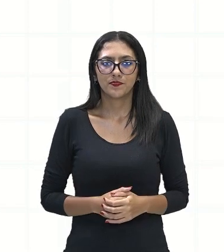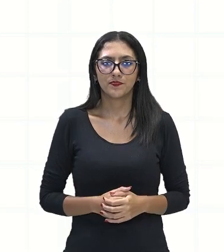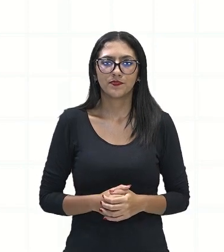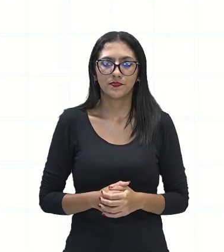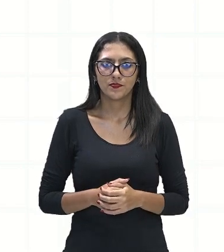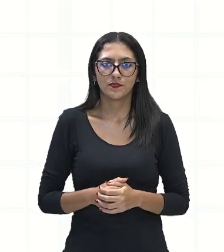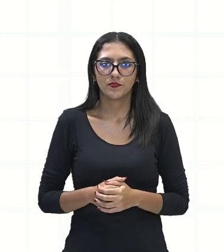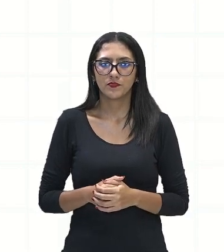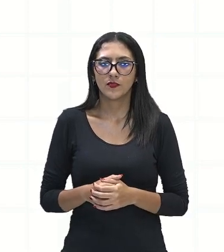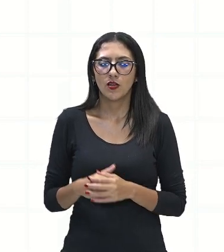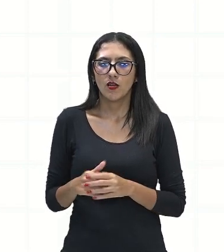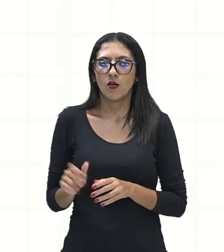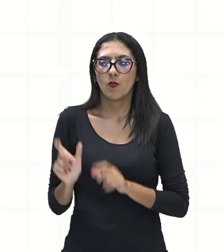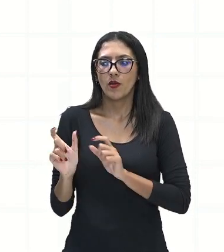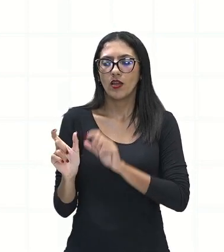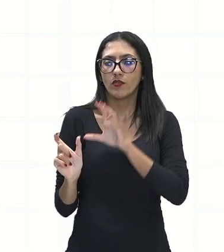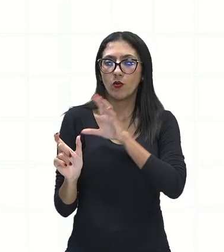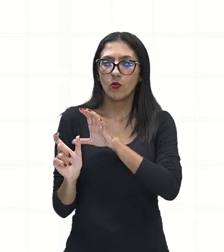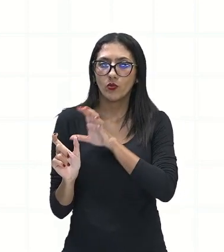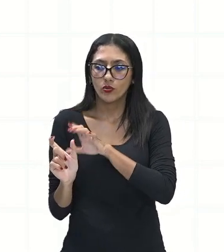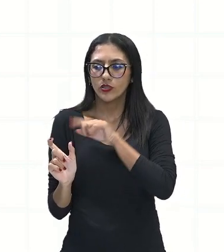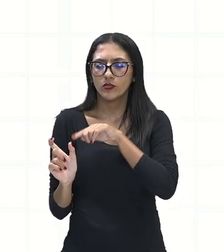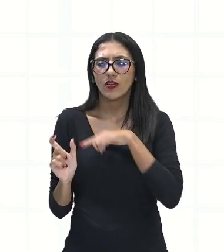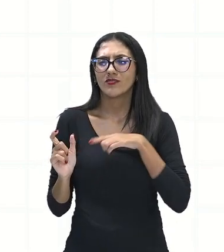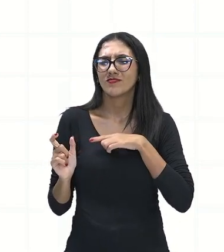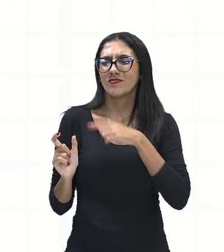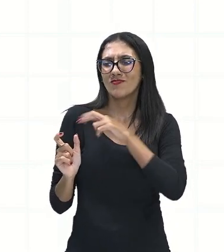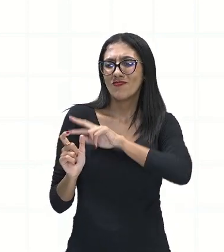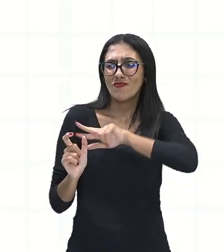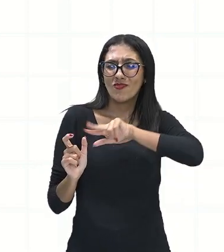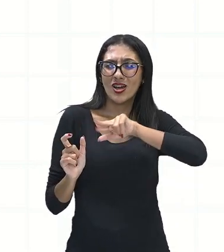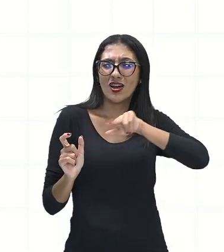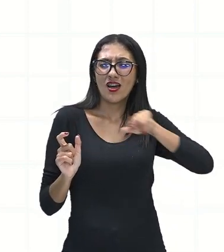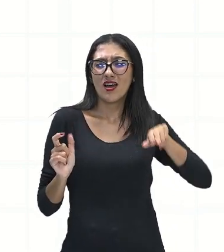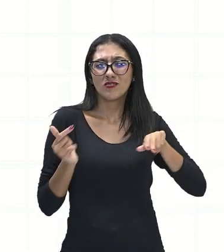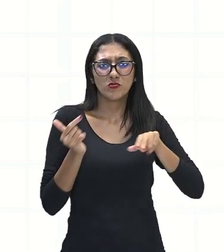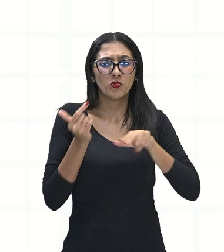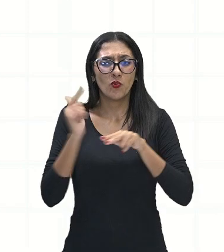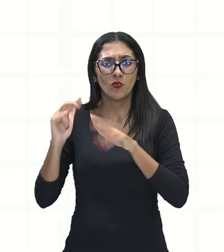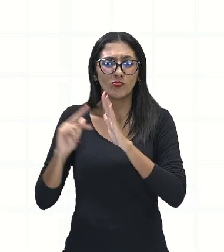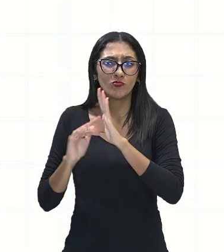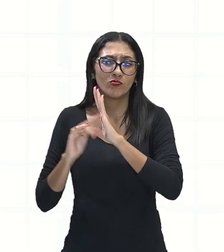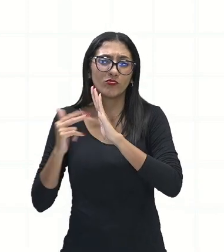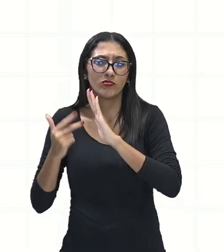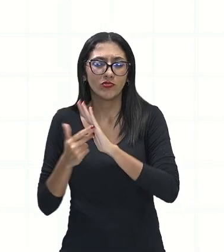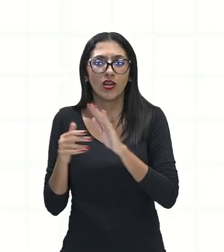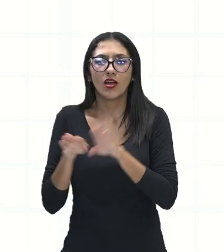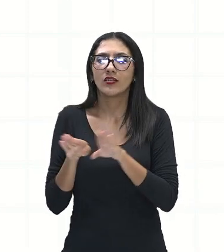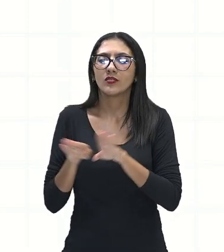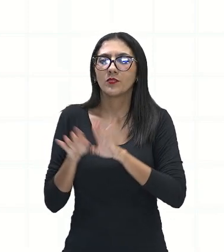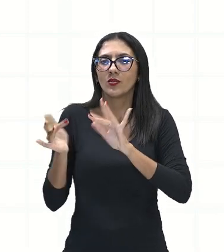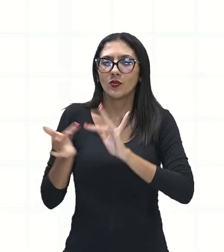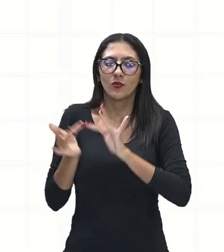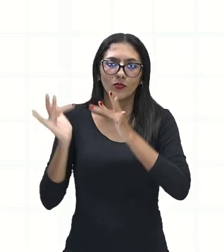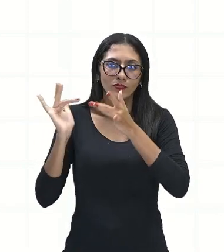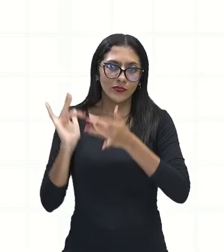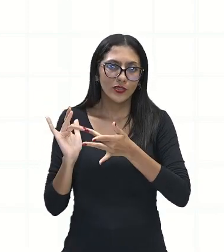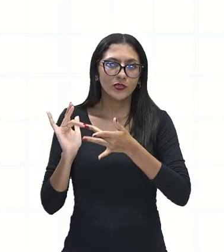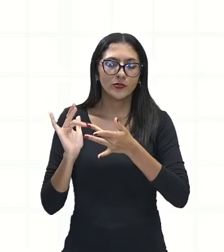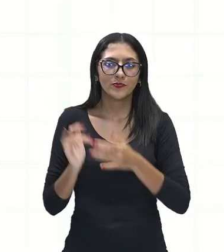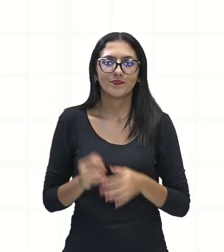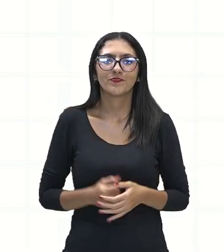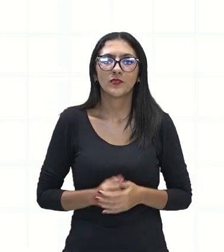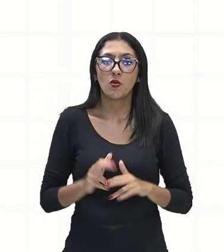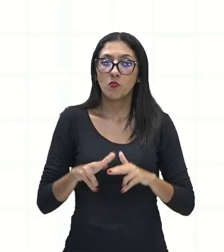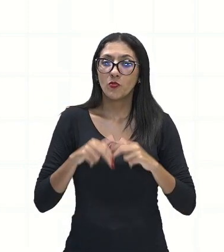conotação, ele vai ter o quê? Um sentido amplo, né? Criado pelo contexto. Então, a gente vai ter que